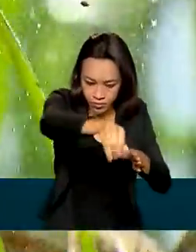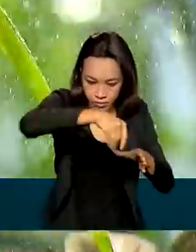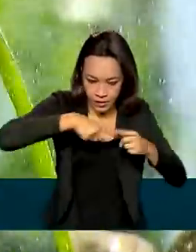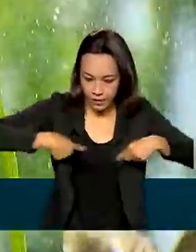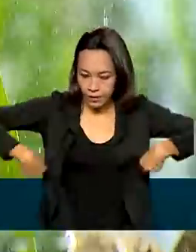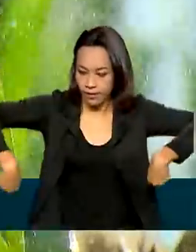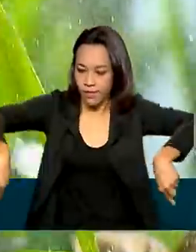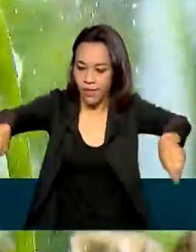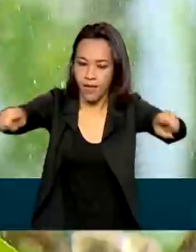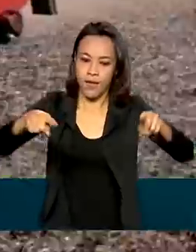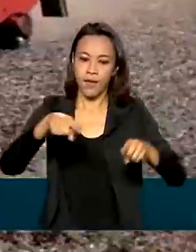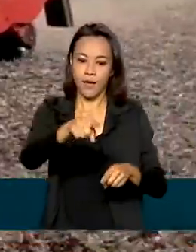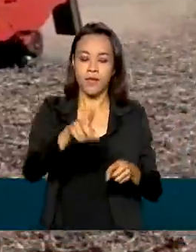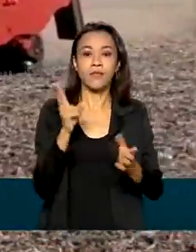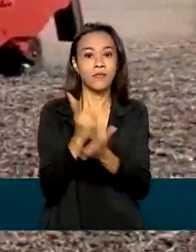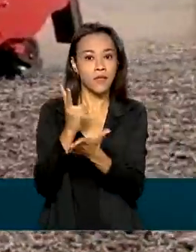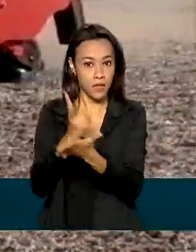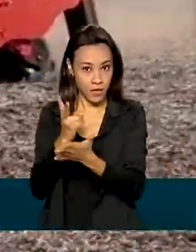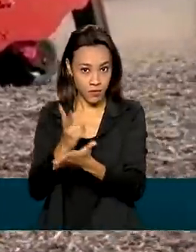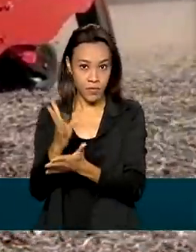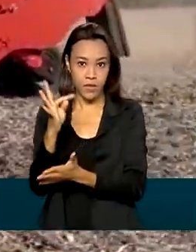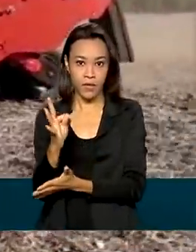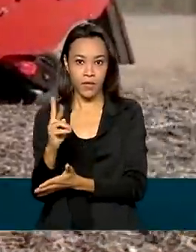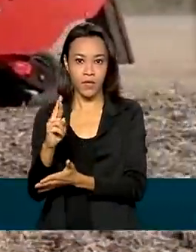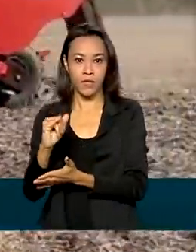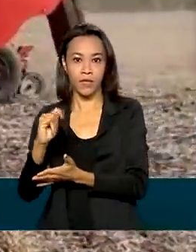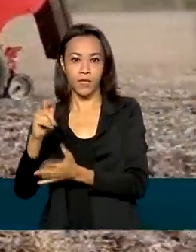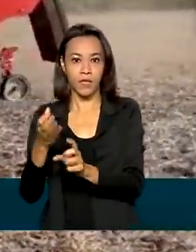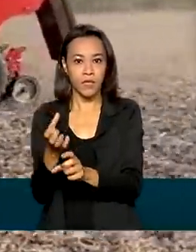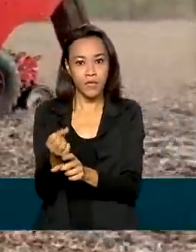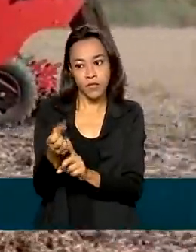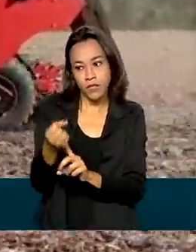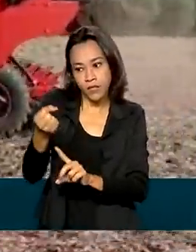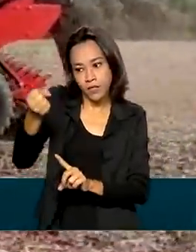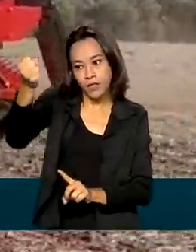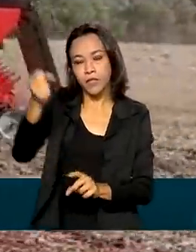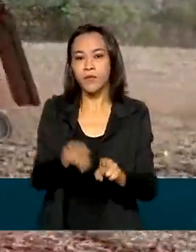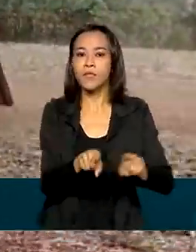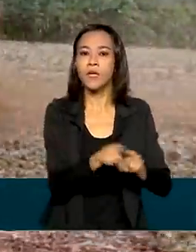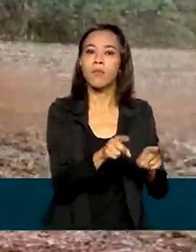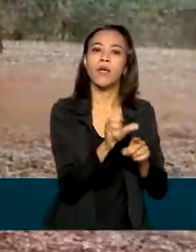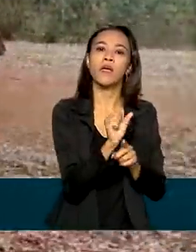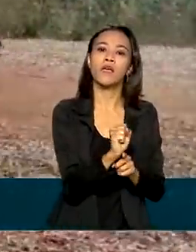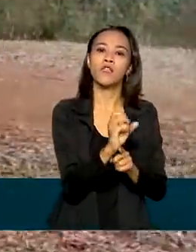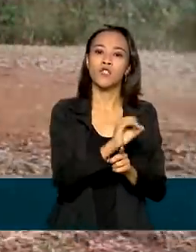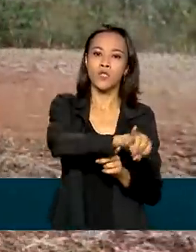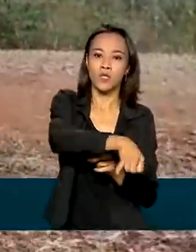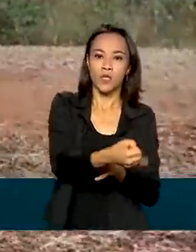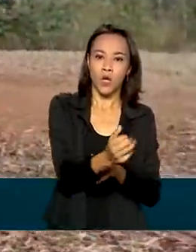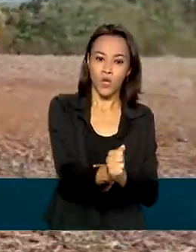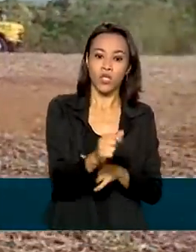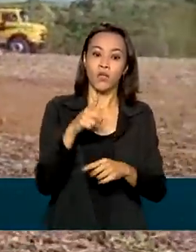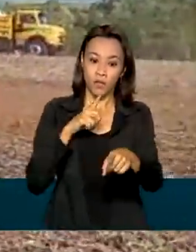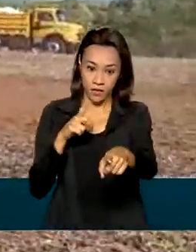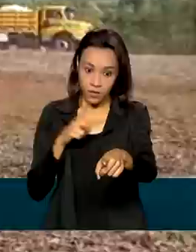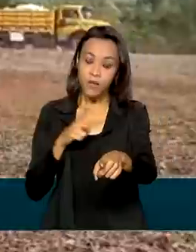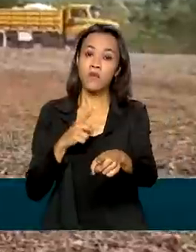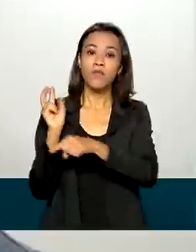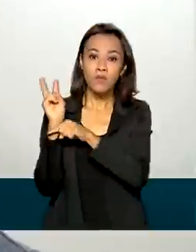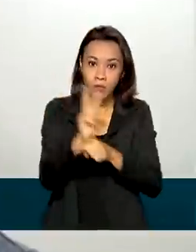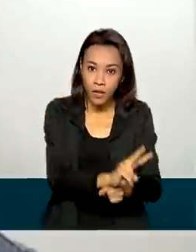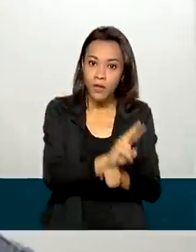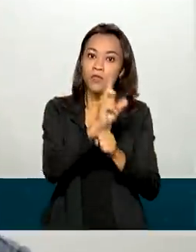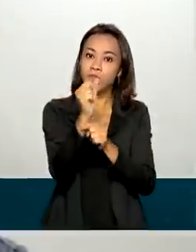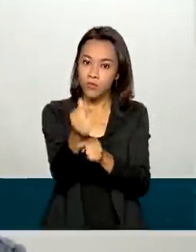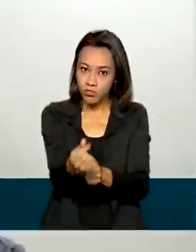produção de soja e trigo. Para manter e até expandir o negócio, ele contou com o apoio de linhas de crédito rural.